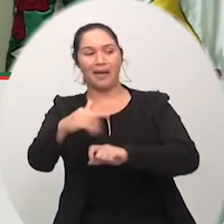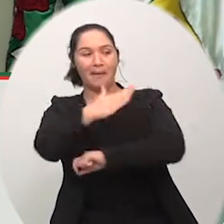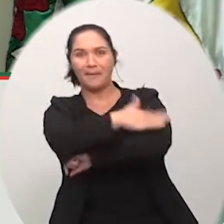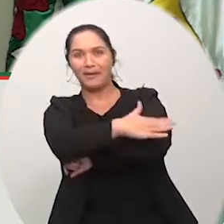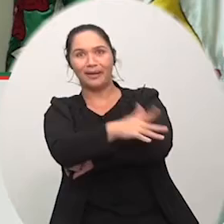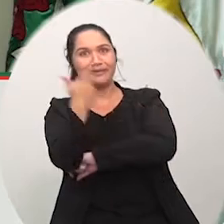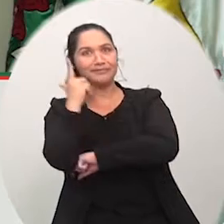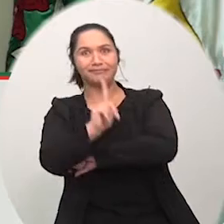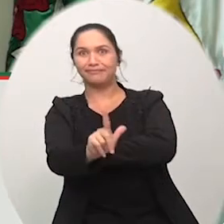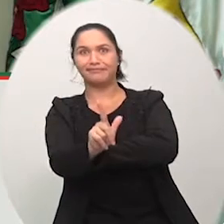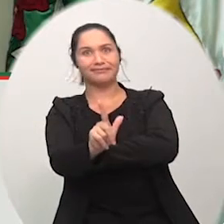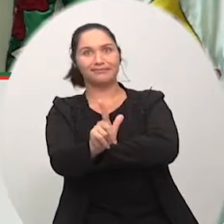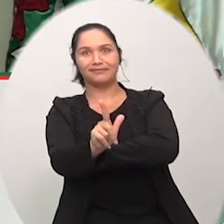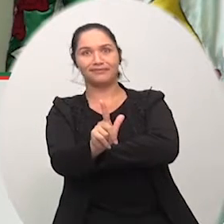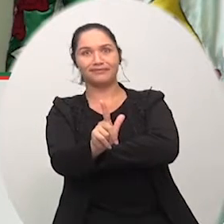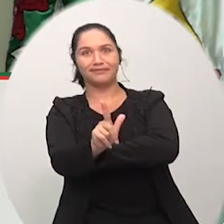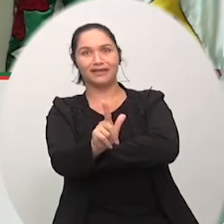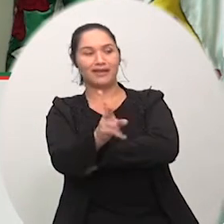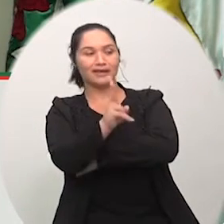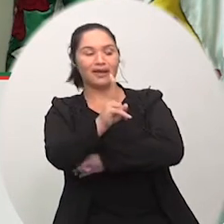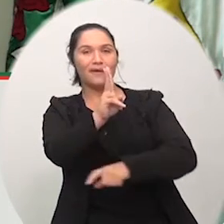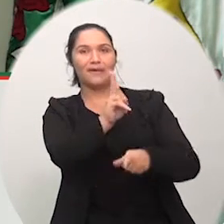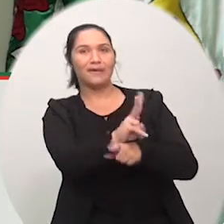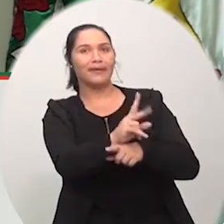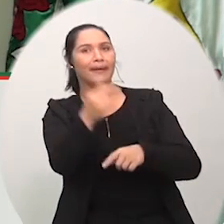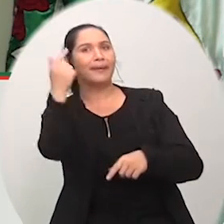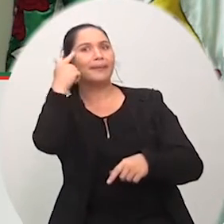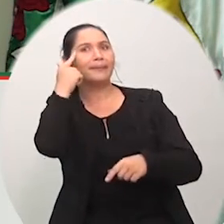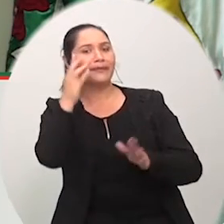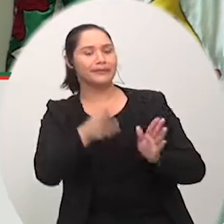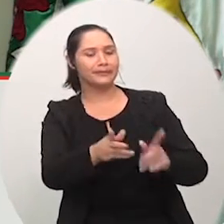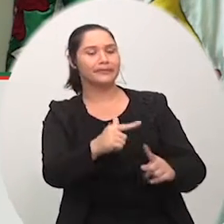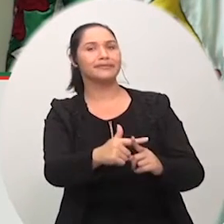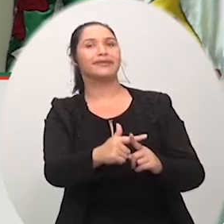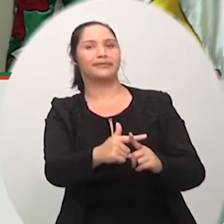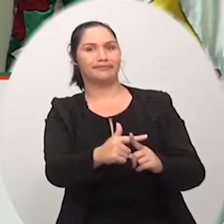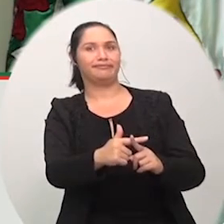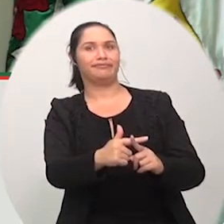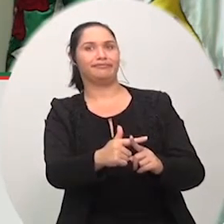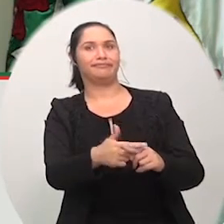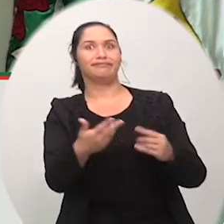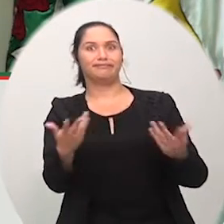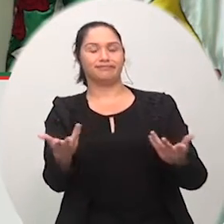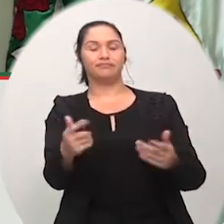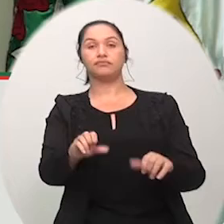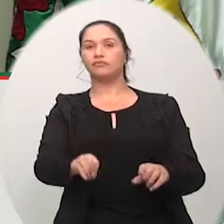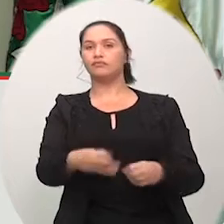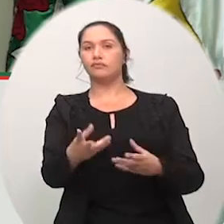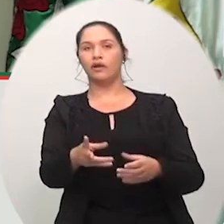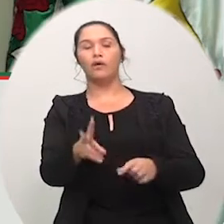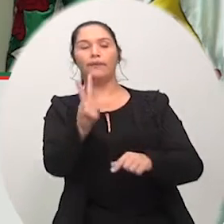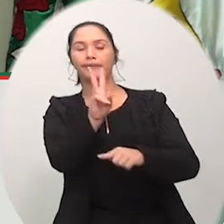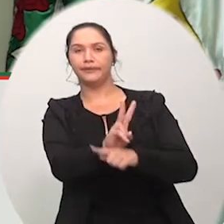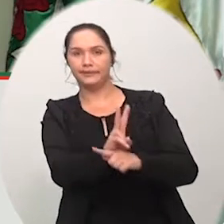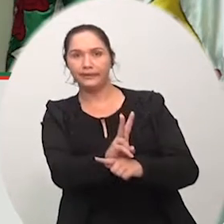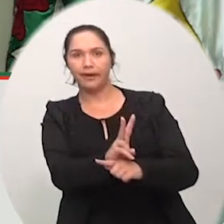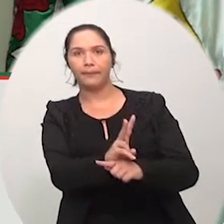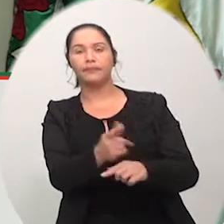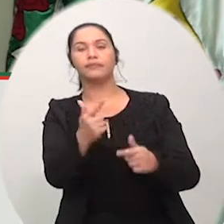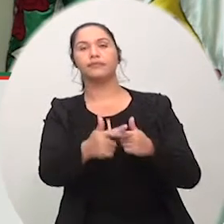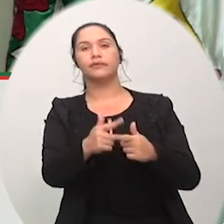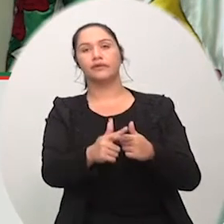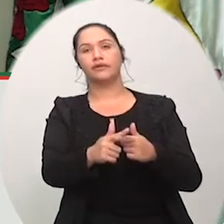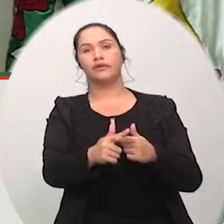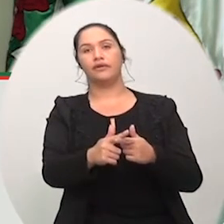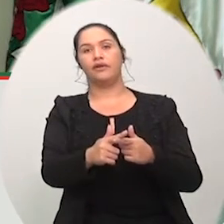pessoa vai lá uma vez por ano, vai virar um capoeirão. Agora, isso tem que tomar bastante cuidado, porque se é para, daqui a pouco, estar indo lá para matar